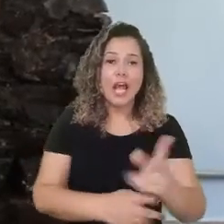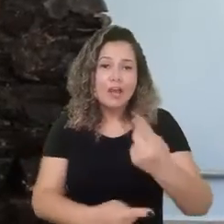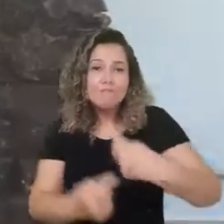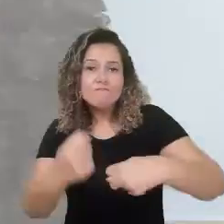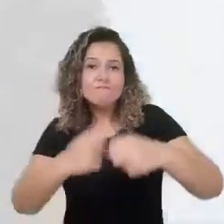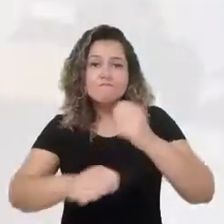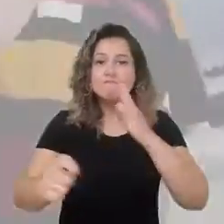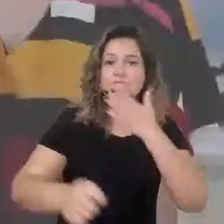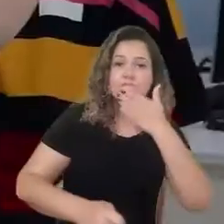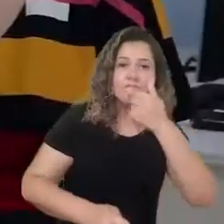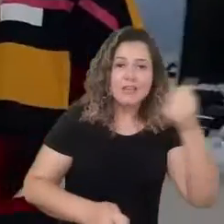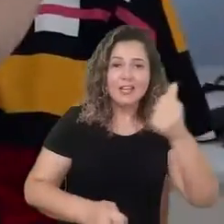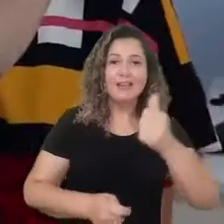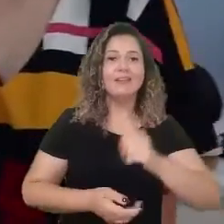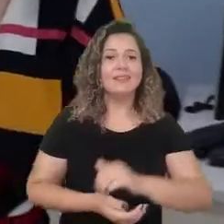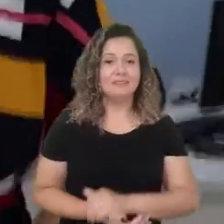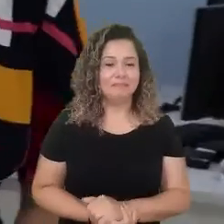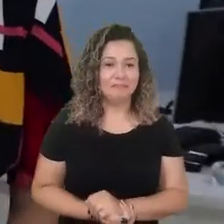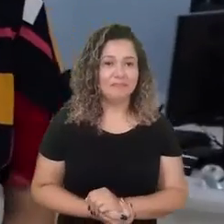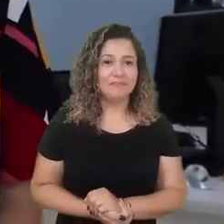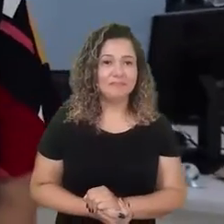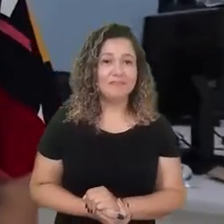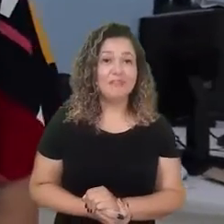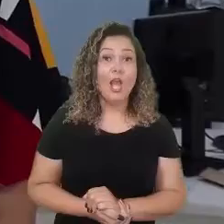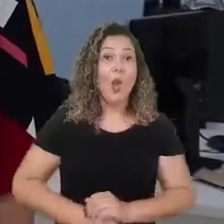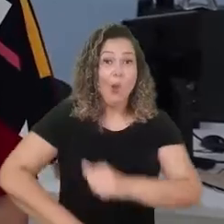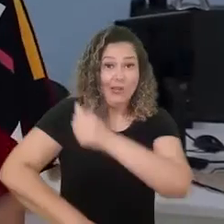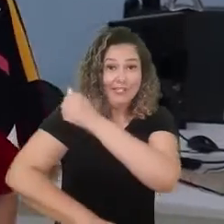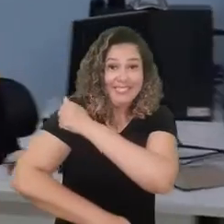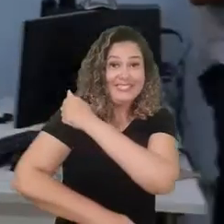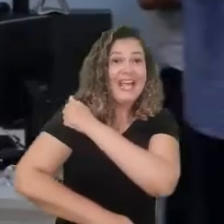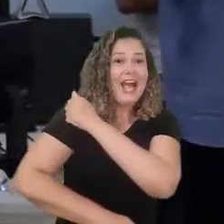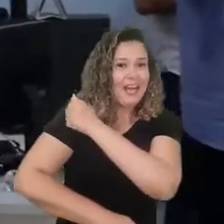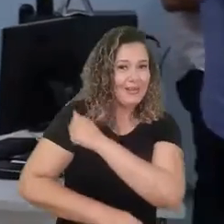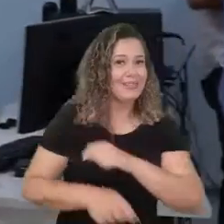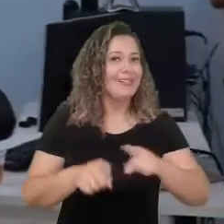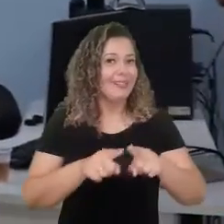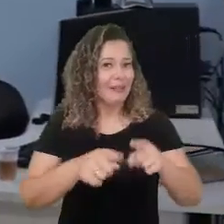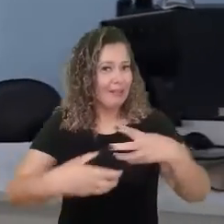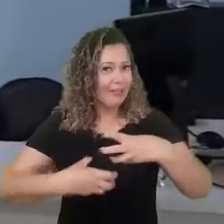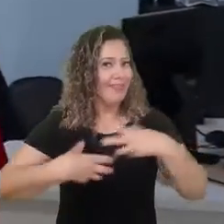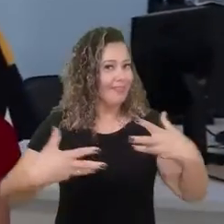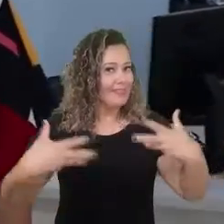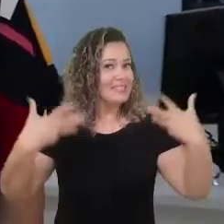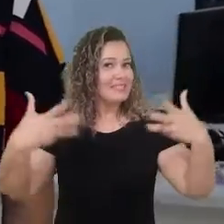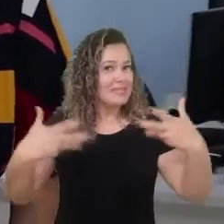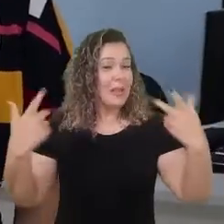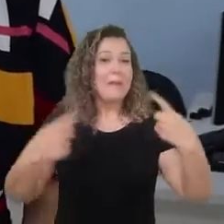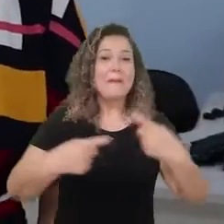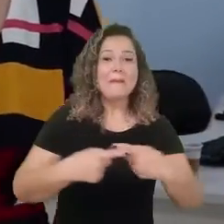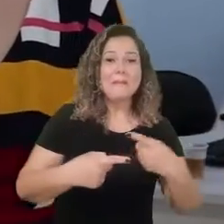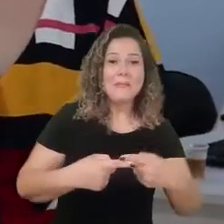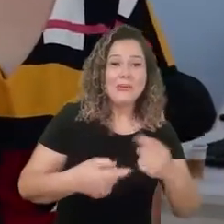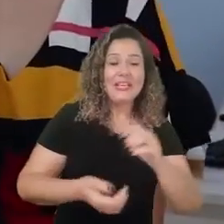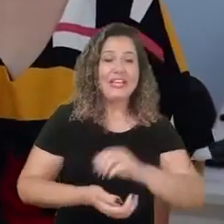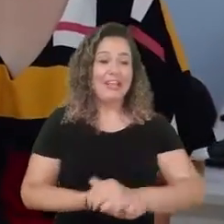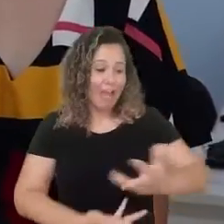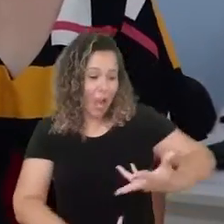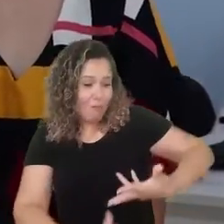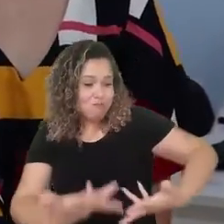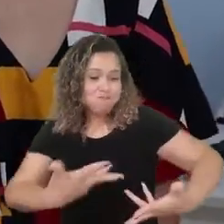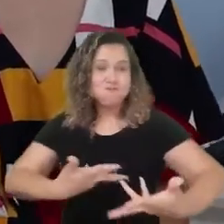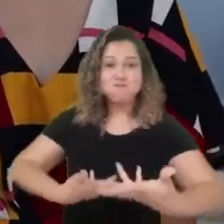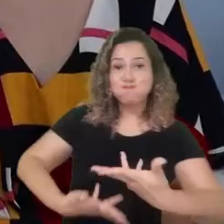gestão do seu negócio. Quem também comemora a parceria que permitiu a abertura do NAF, são os acadêmicos que poderão